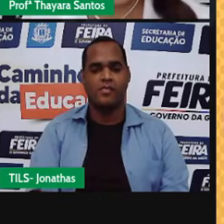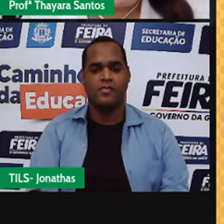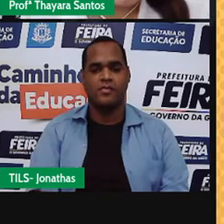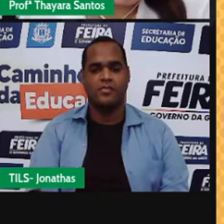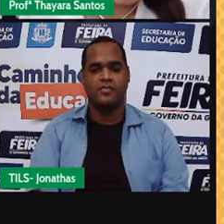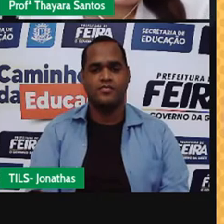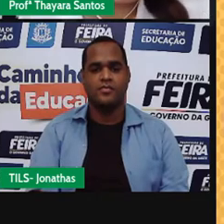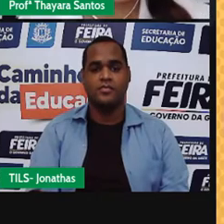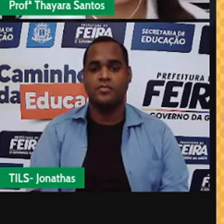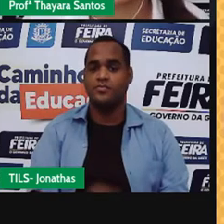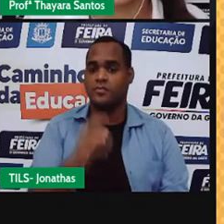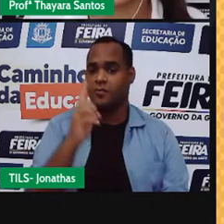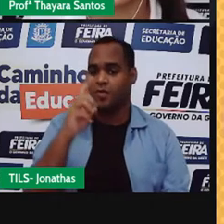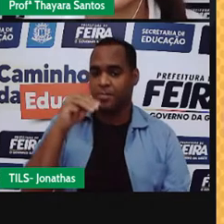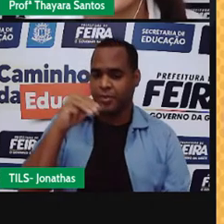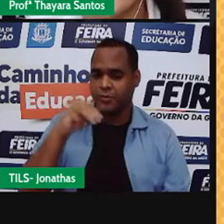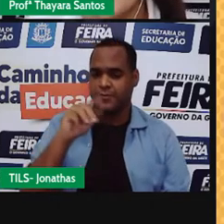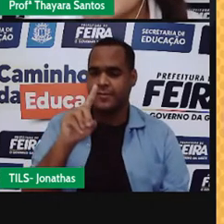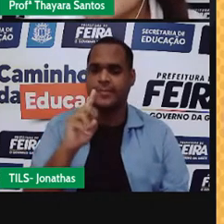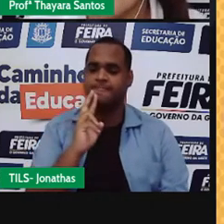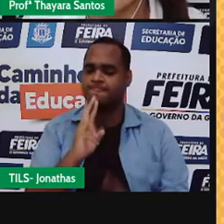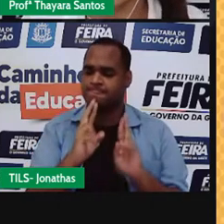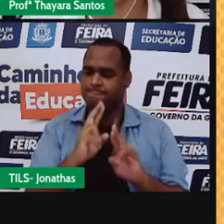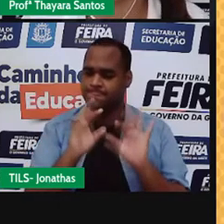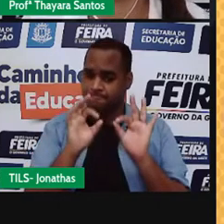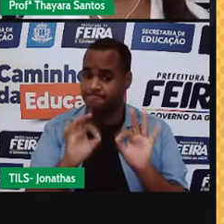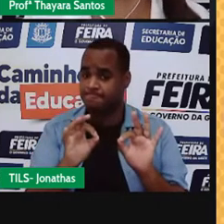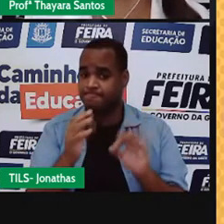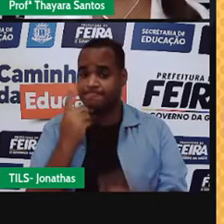Vou dar um minutinho aí para vocês fazerem isso.